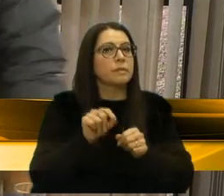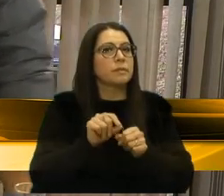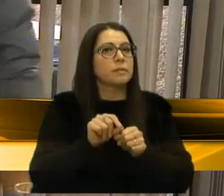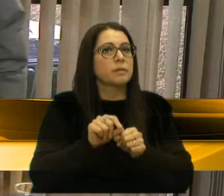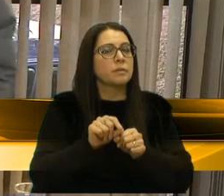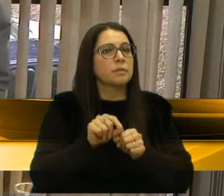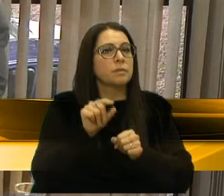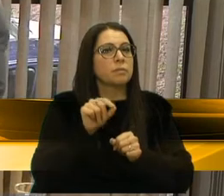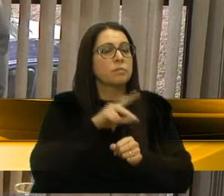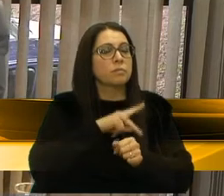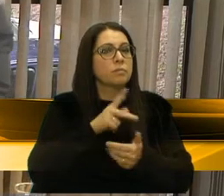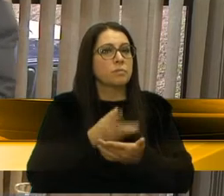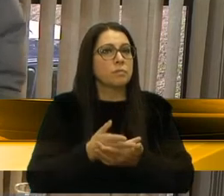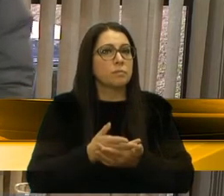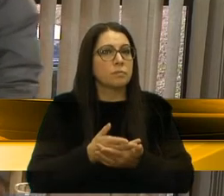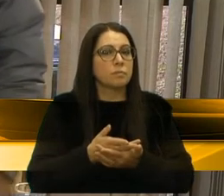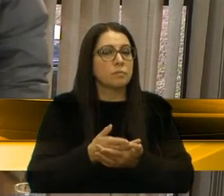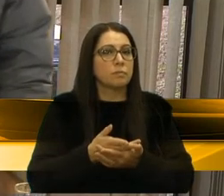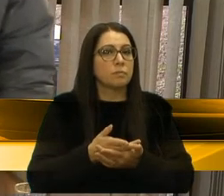tolerância, senhor presidente,